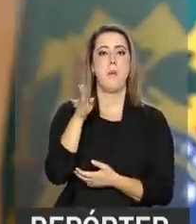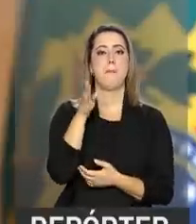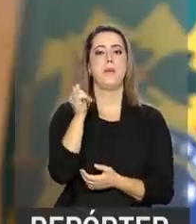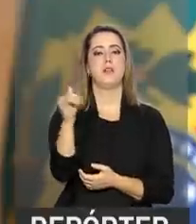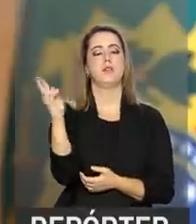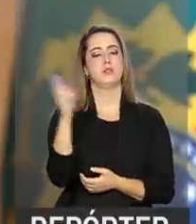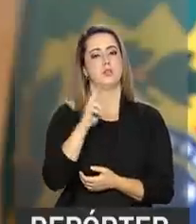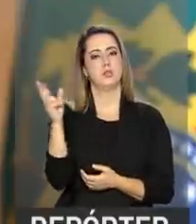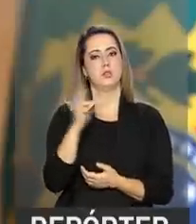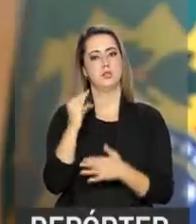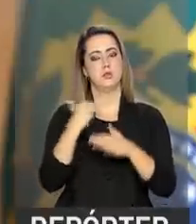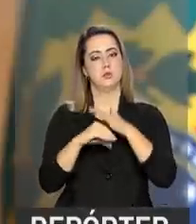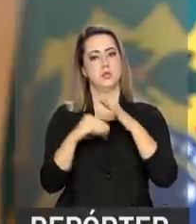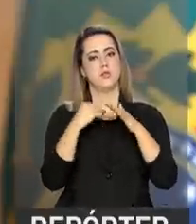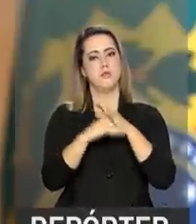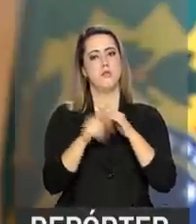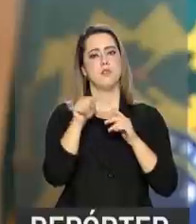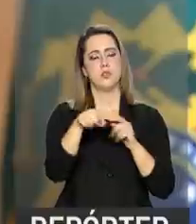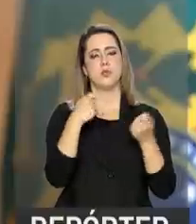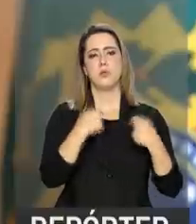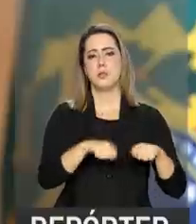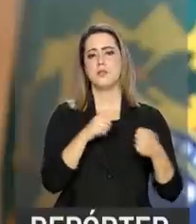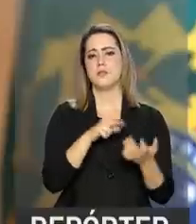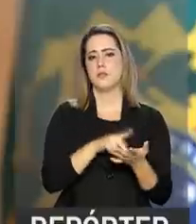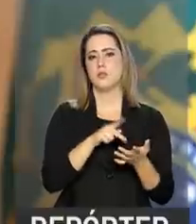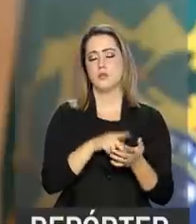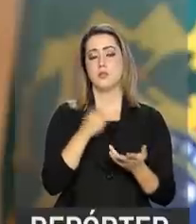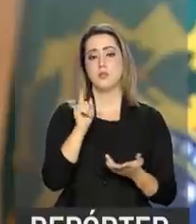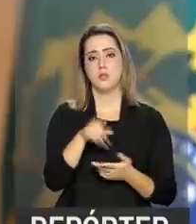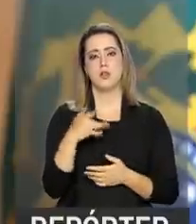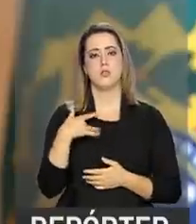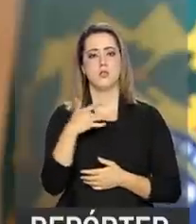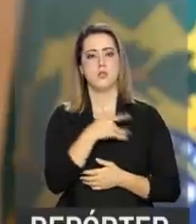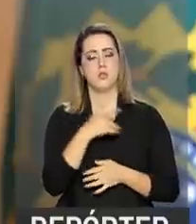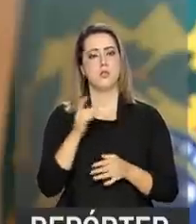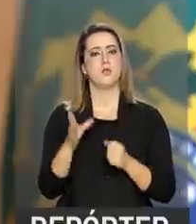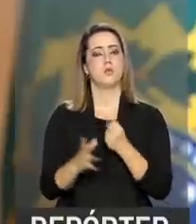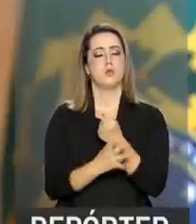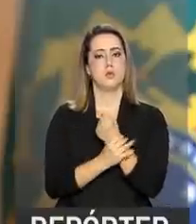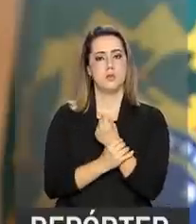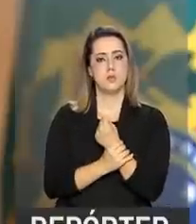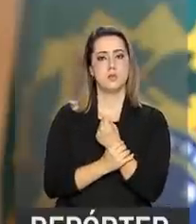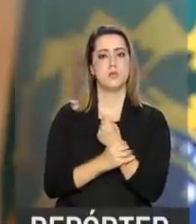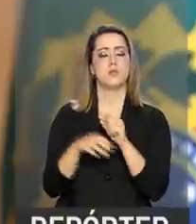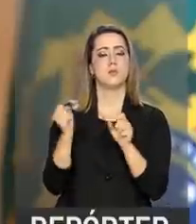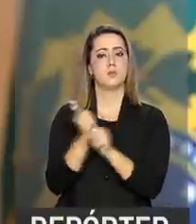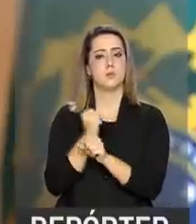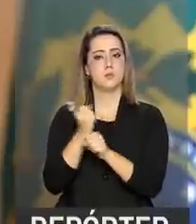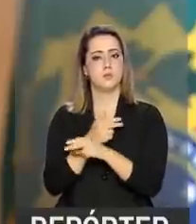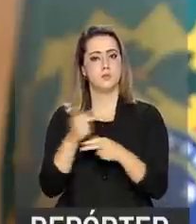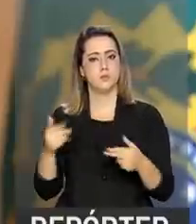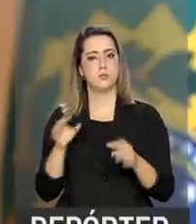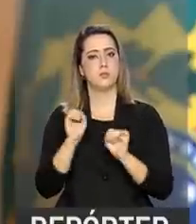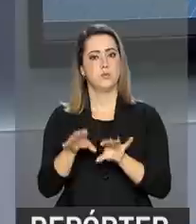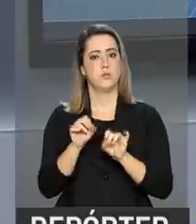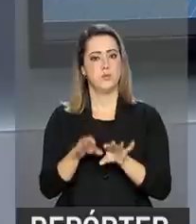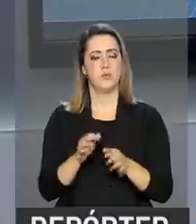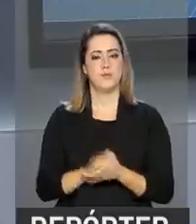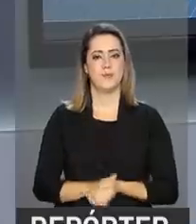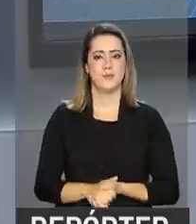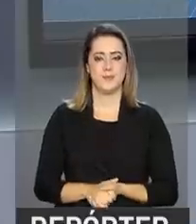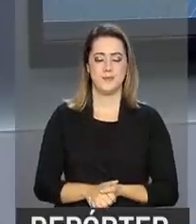de reais para investir naquilo que realmente importa. Saúde, segurança, infraestrutura e educação.